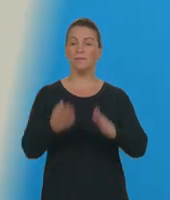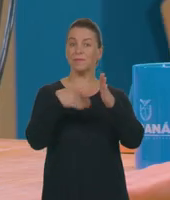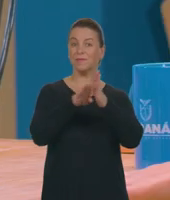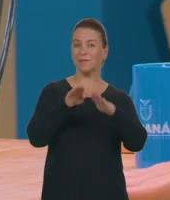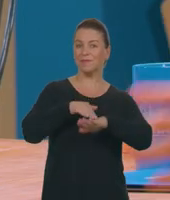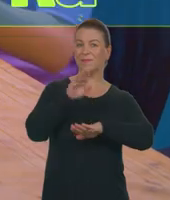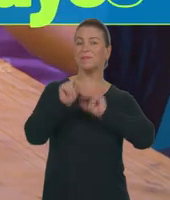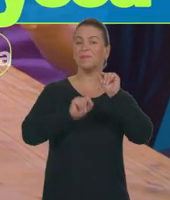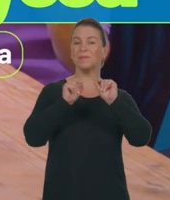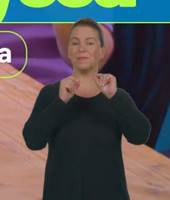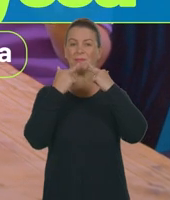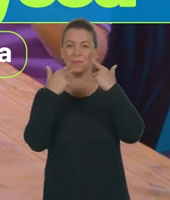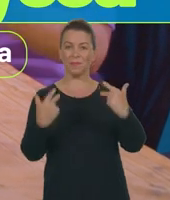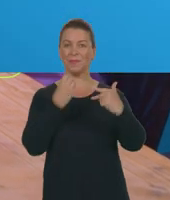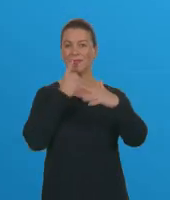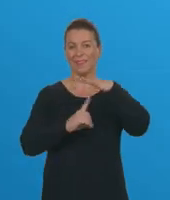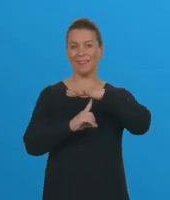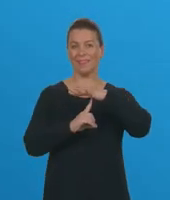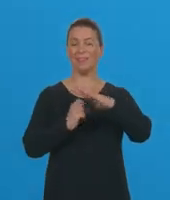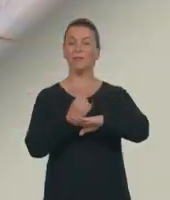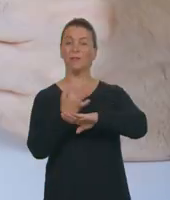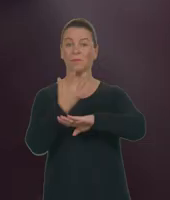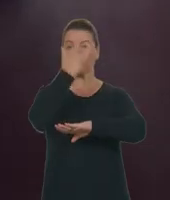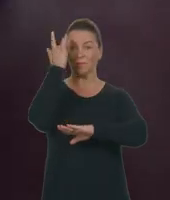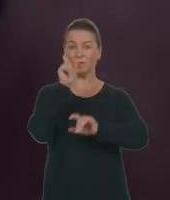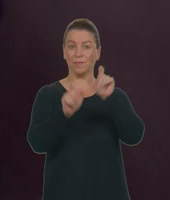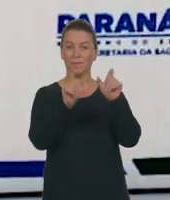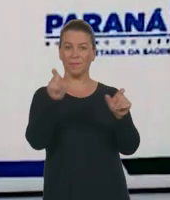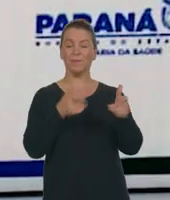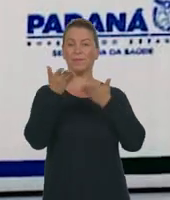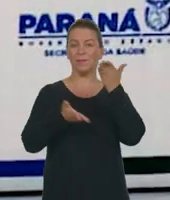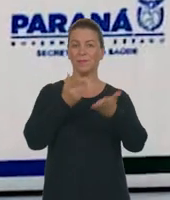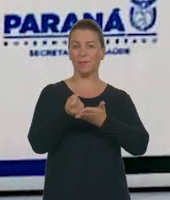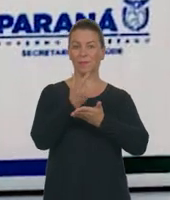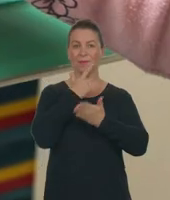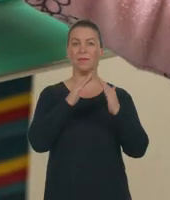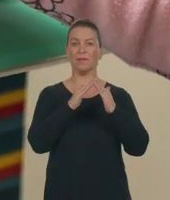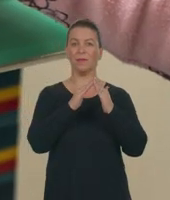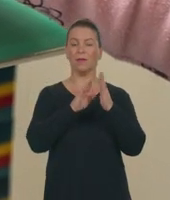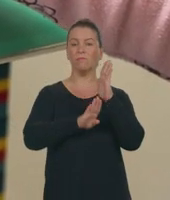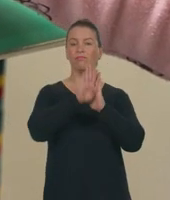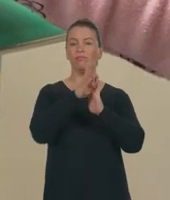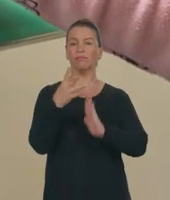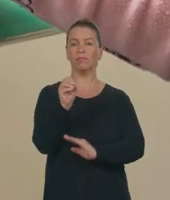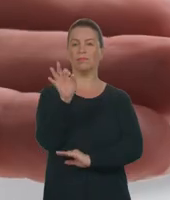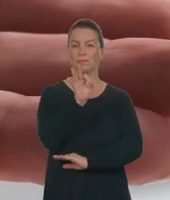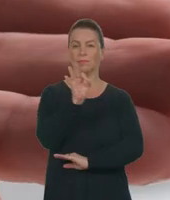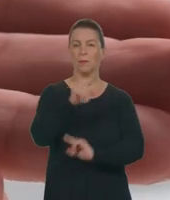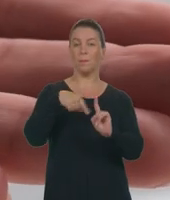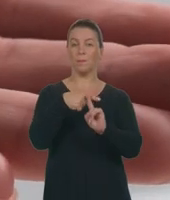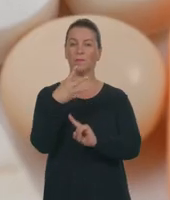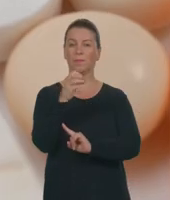Tá chegando mais? Notícia boa, Paraná! Número de pacientes atendidos pelo programa Remédio em Casa aumentou mais de 400%.